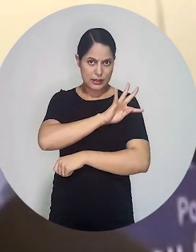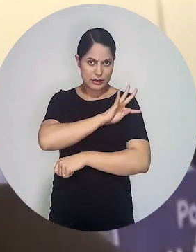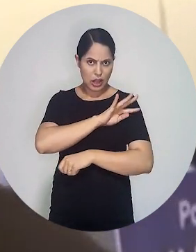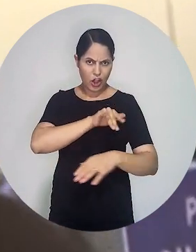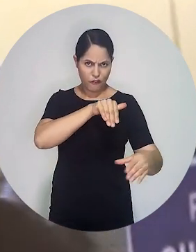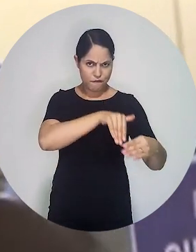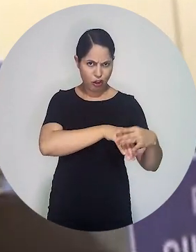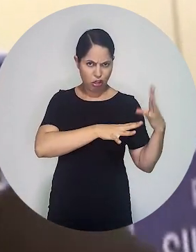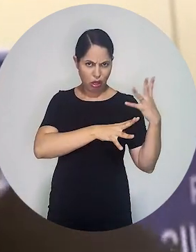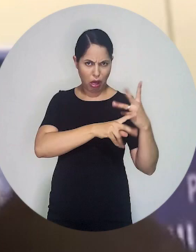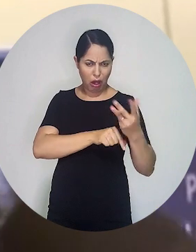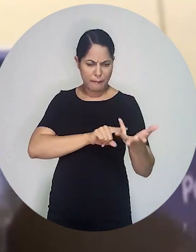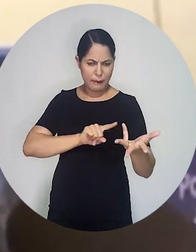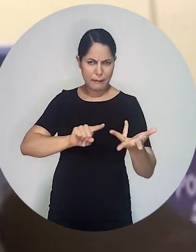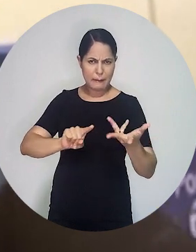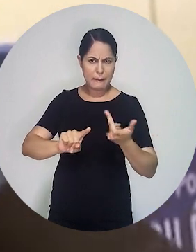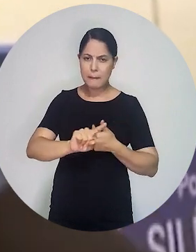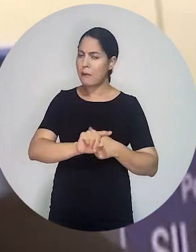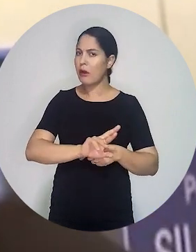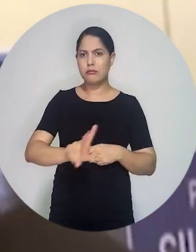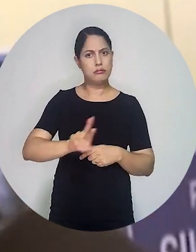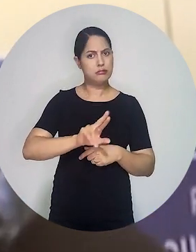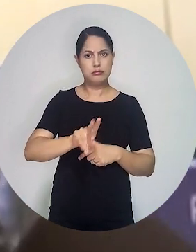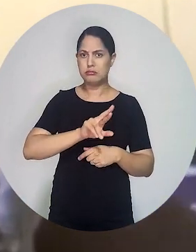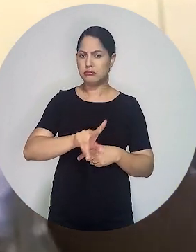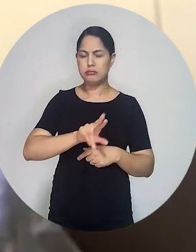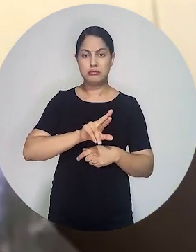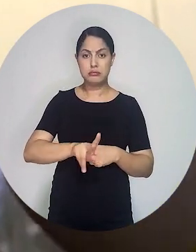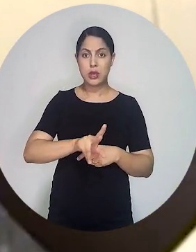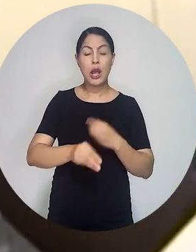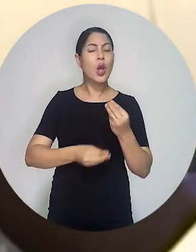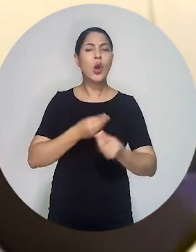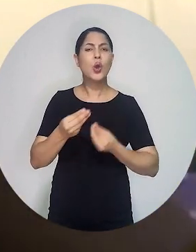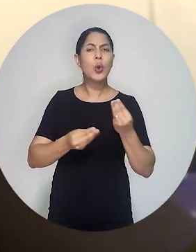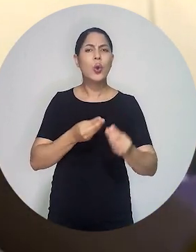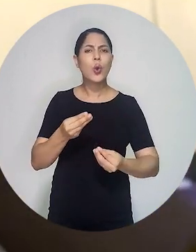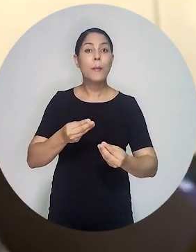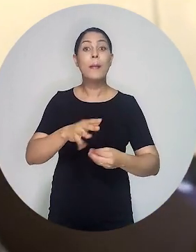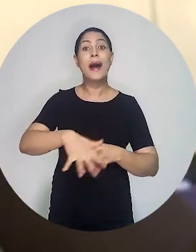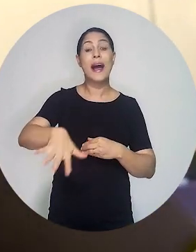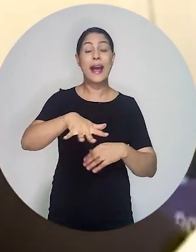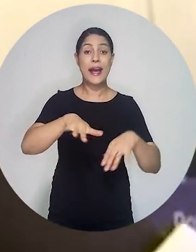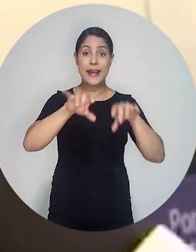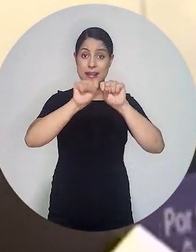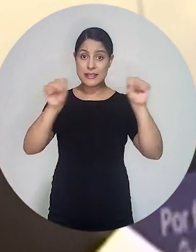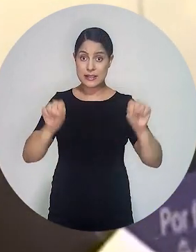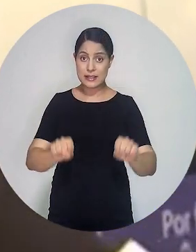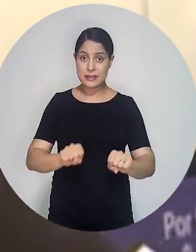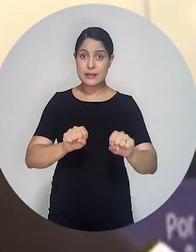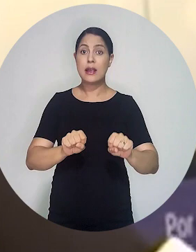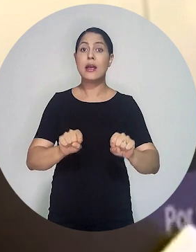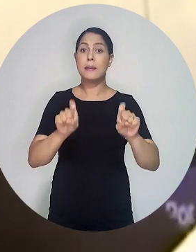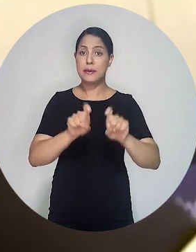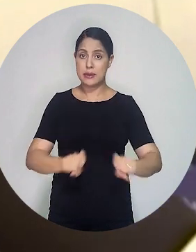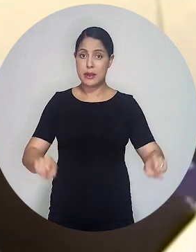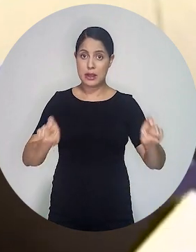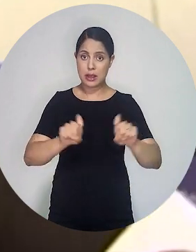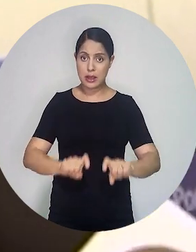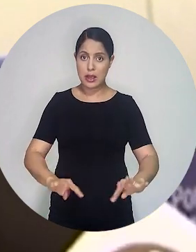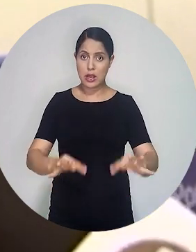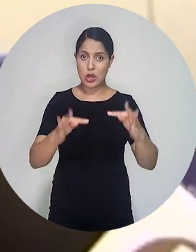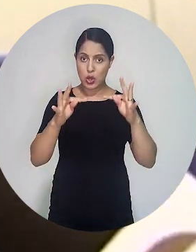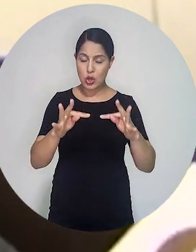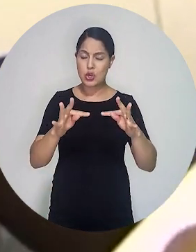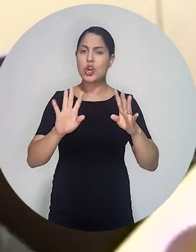eleição, elas não contam votos. É preciso que a gente esclareça a população sobre isso. Essas pessoas, elas monitoram o ambiente de